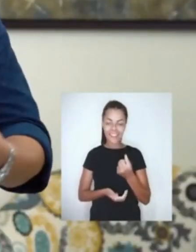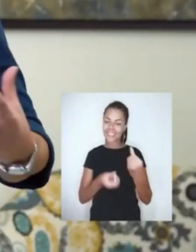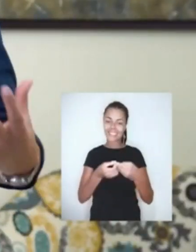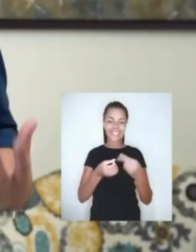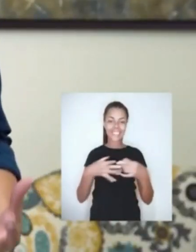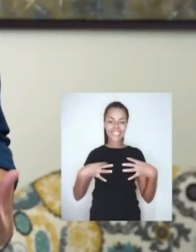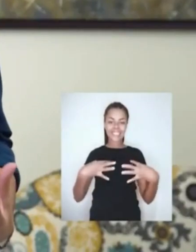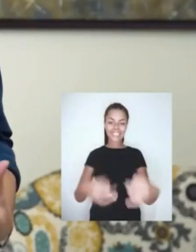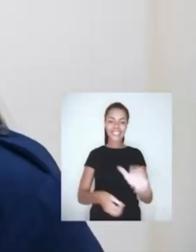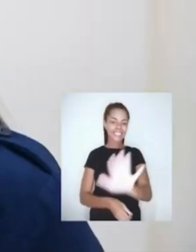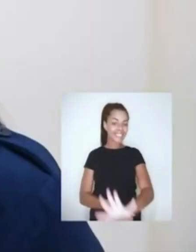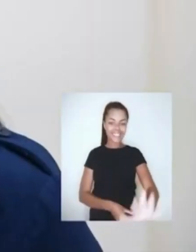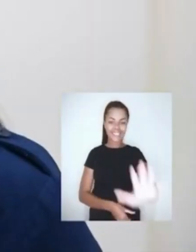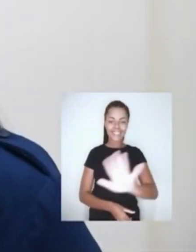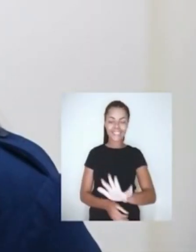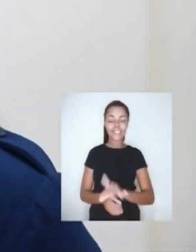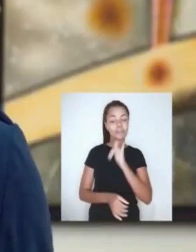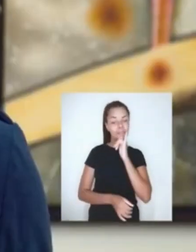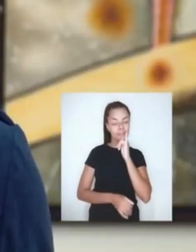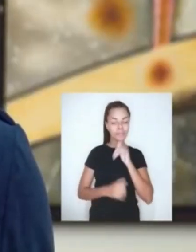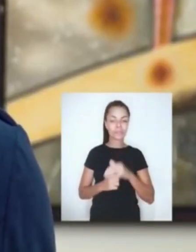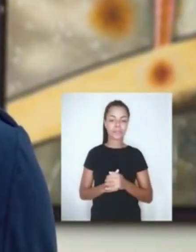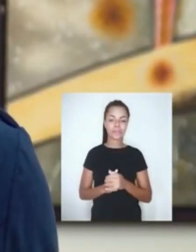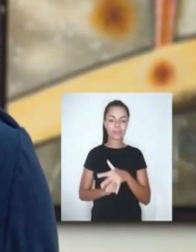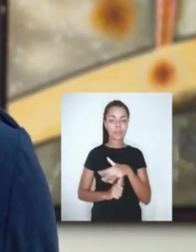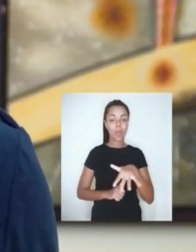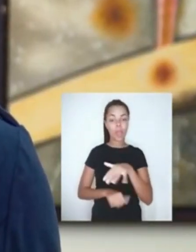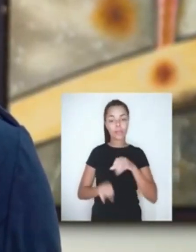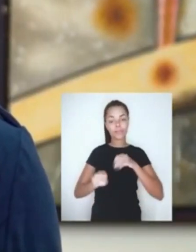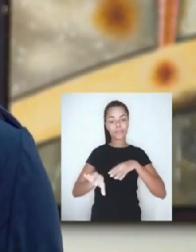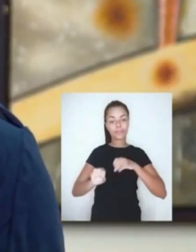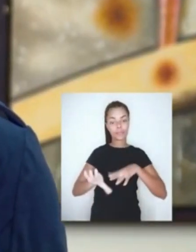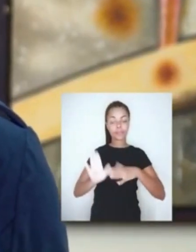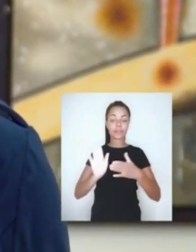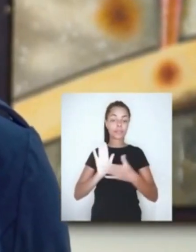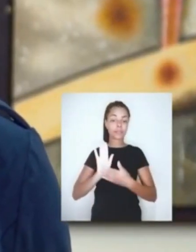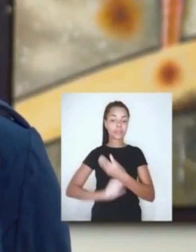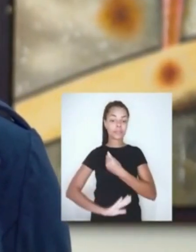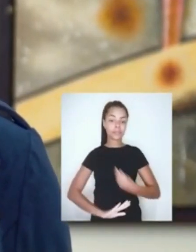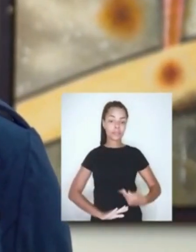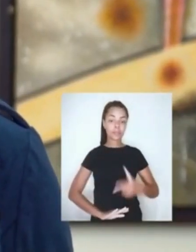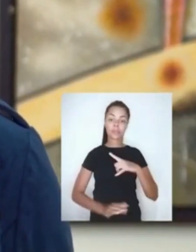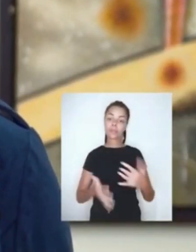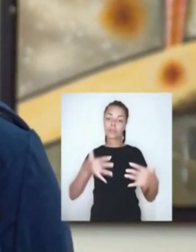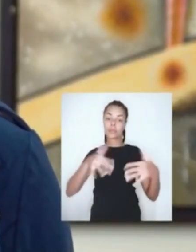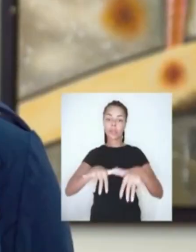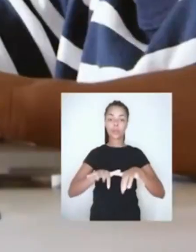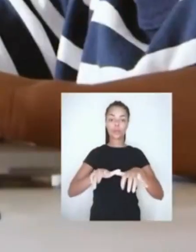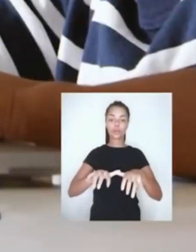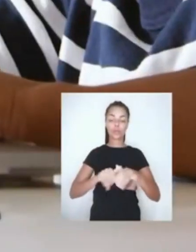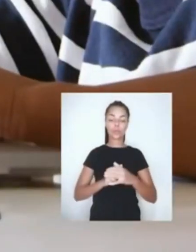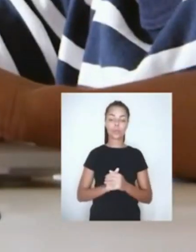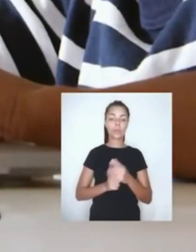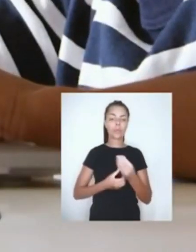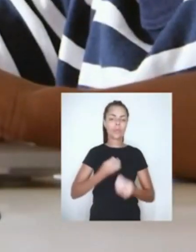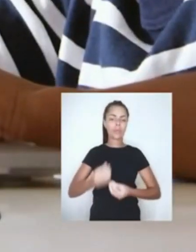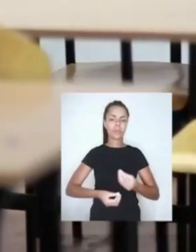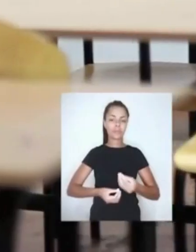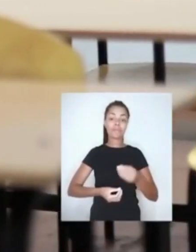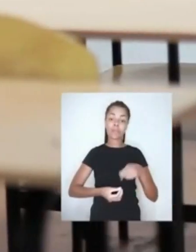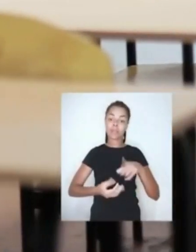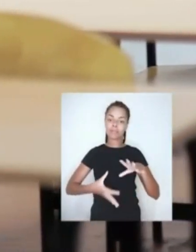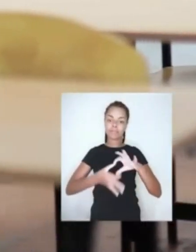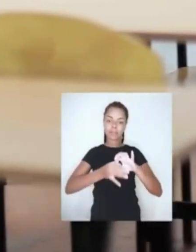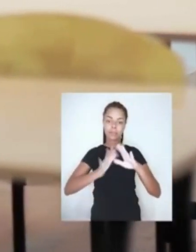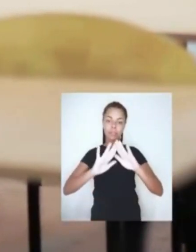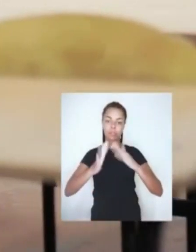vida da cidade toda. Olha só. Na educação, por exemplo, nosso plano de governo prevê a inclusão digital. Através da integração